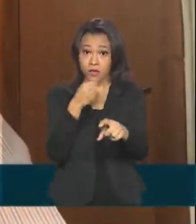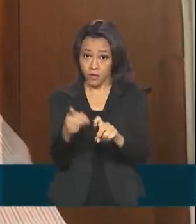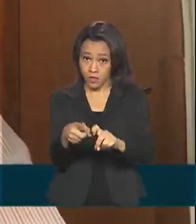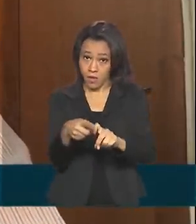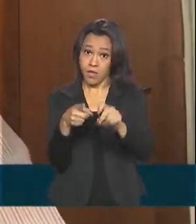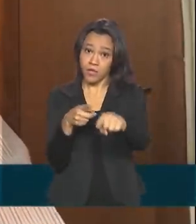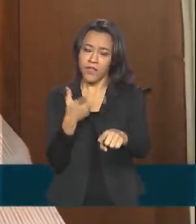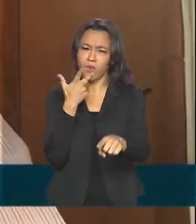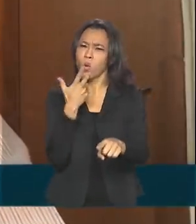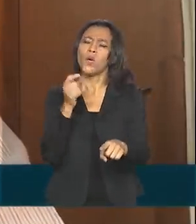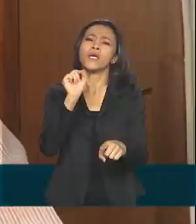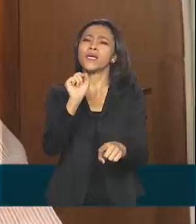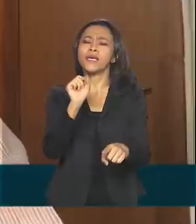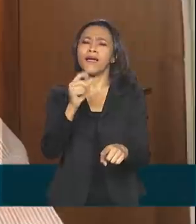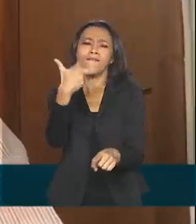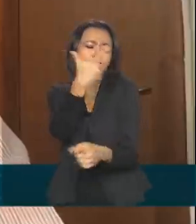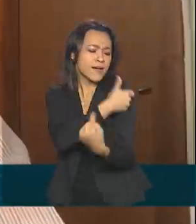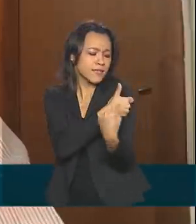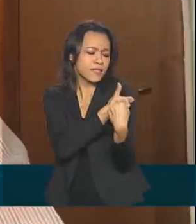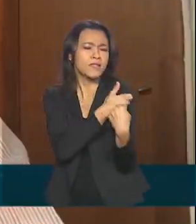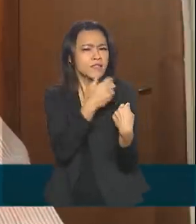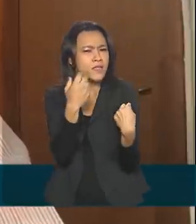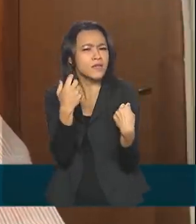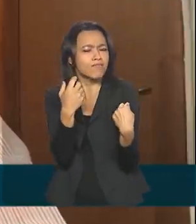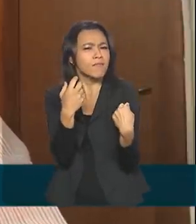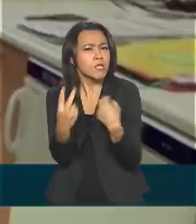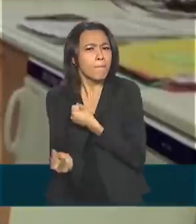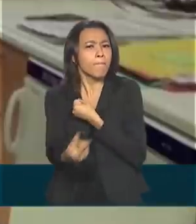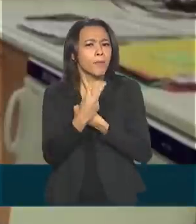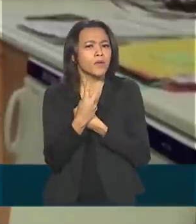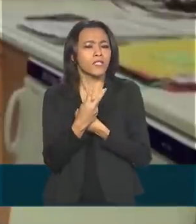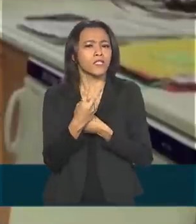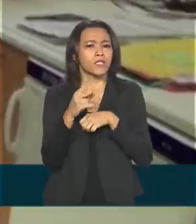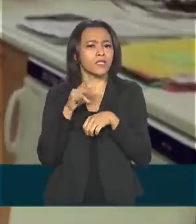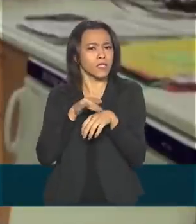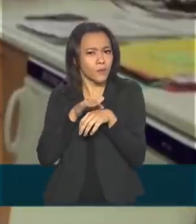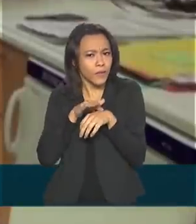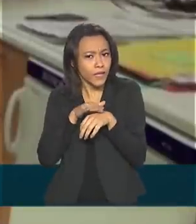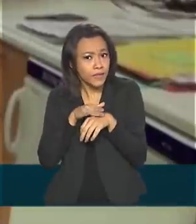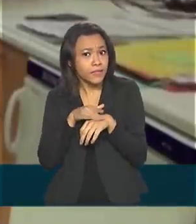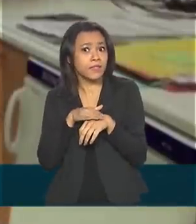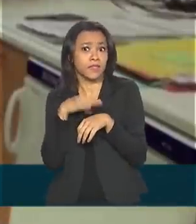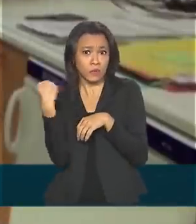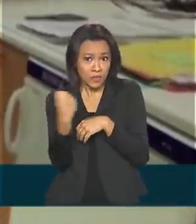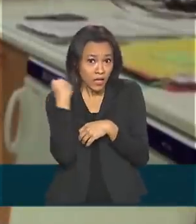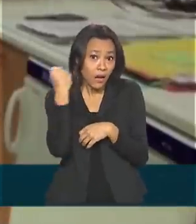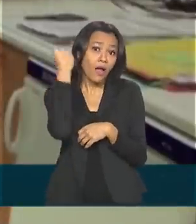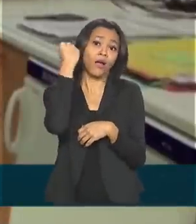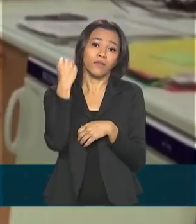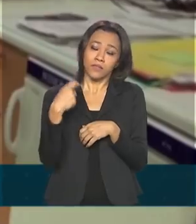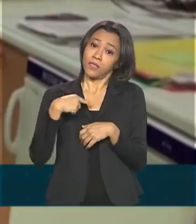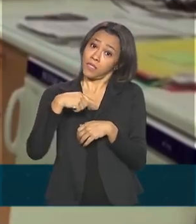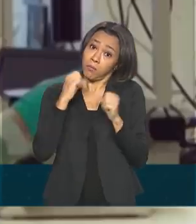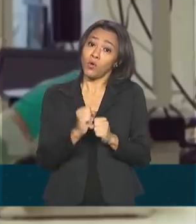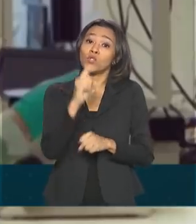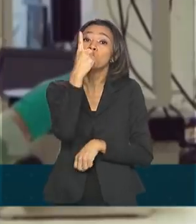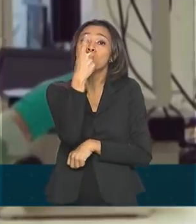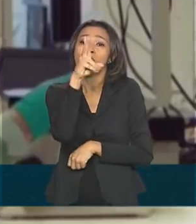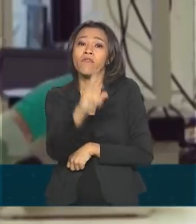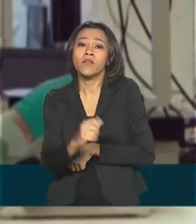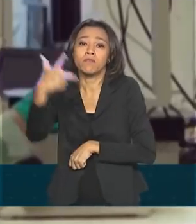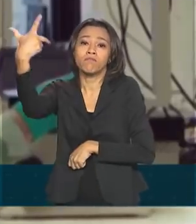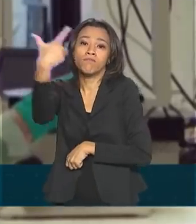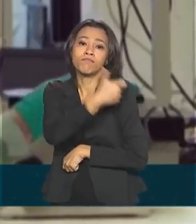seria uma vacina que protegesse as pessoas da doença, dos casos graves e que fosse uma dose única